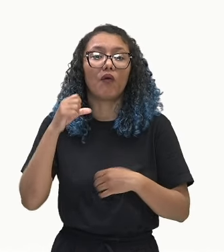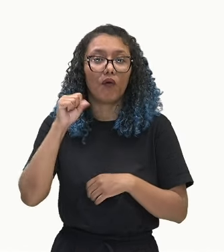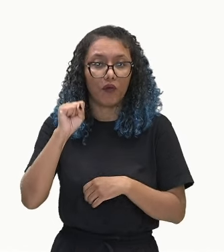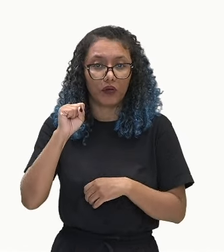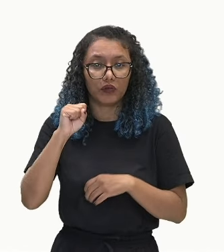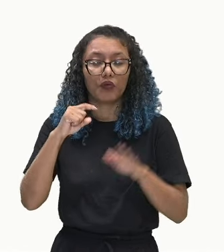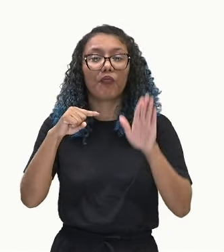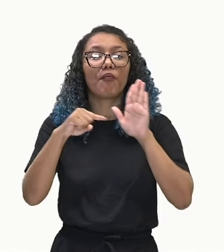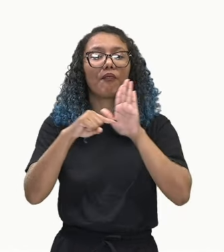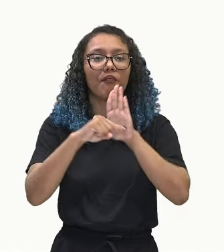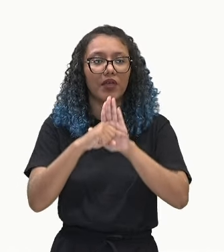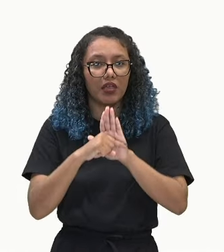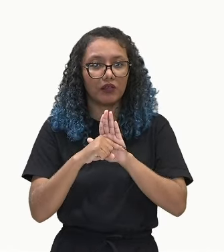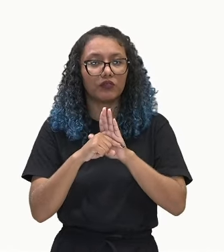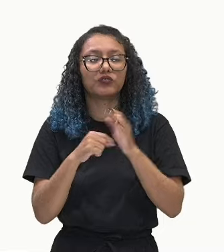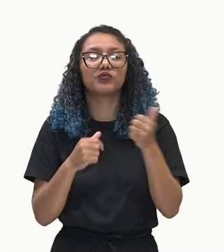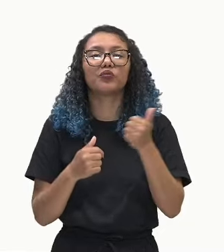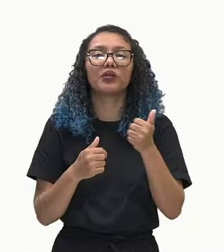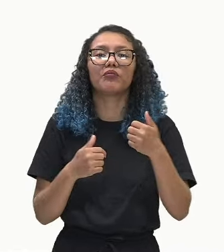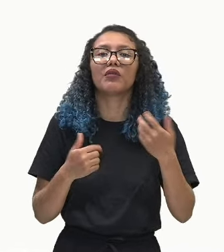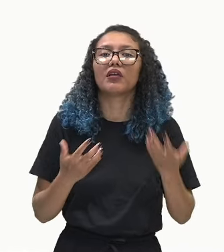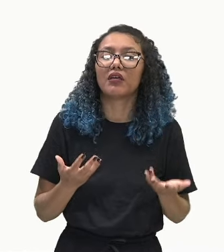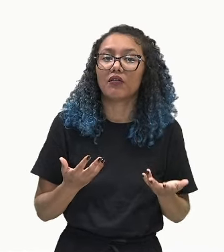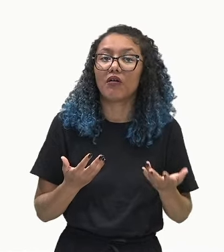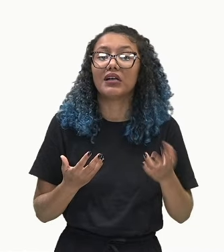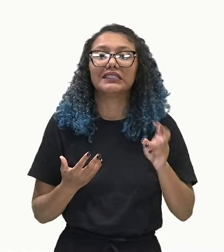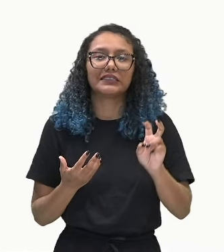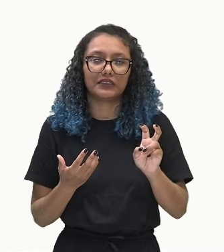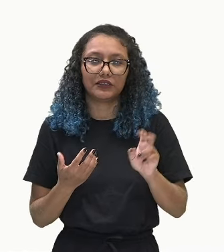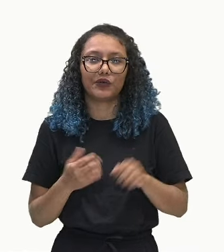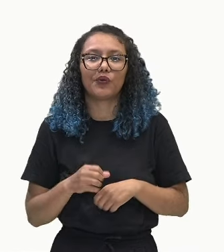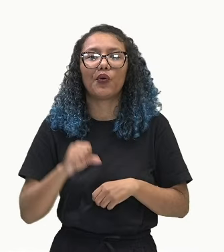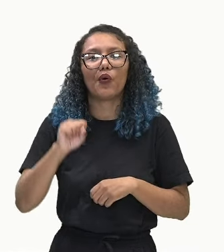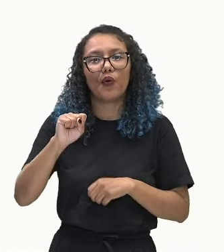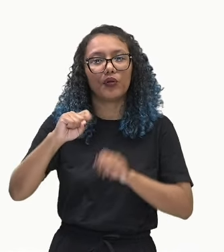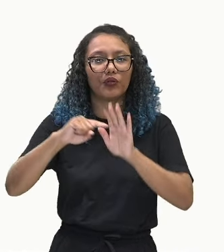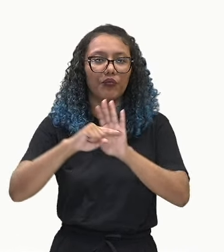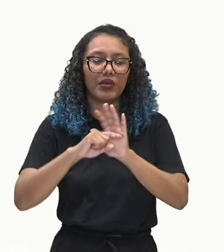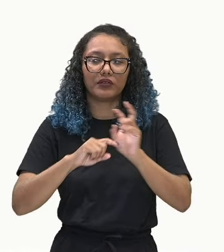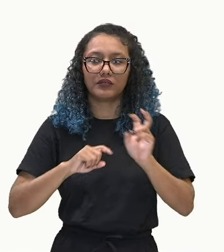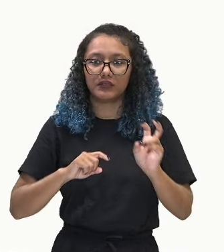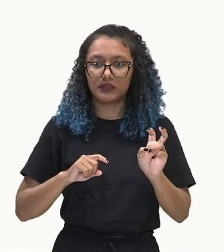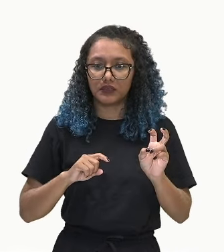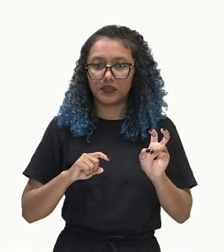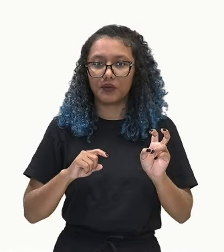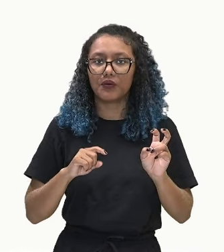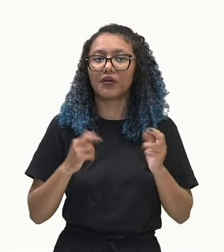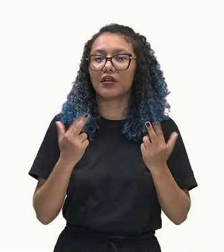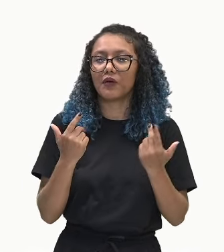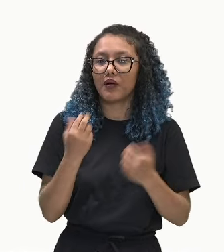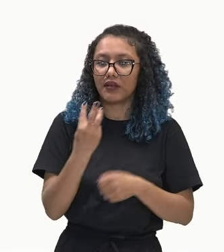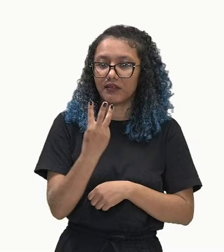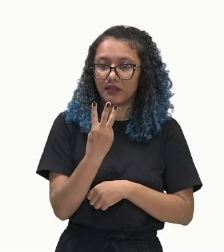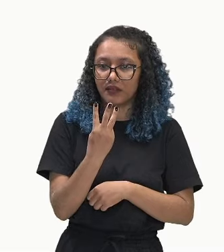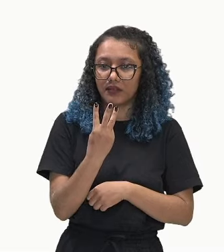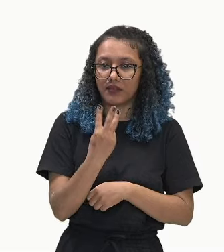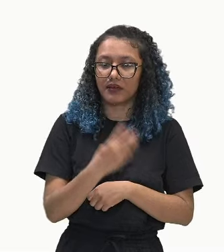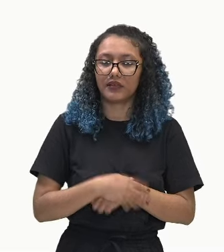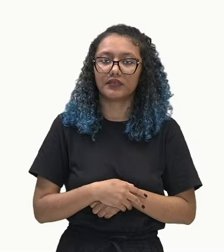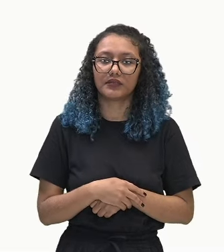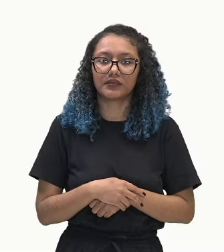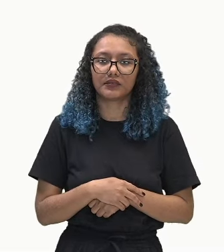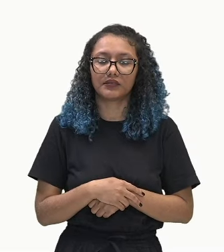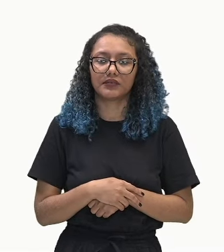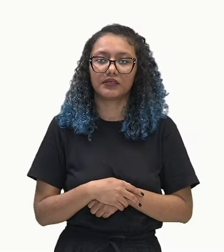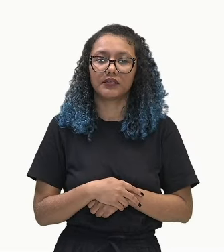subtrai do primeiro, que é 5. 8 menos 5, 3. Tem outra maneira de eu descobrir o valor dessa